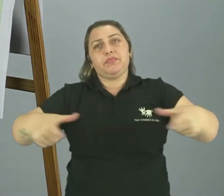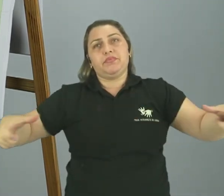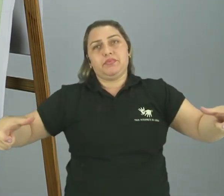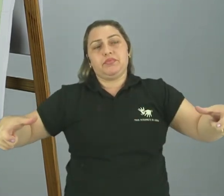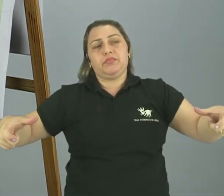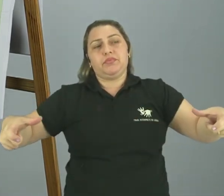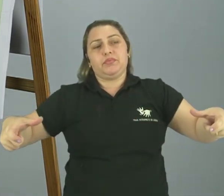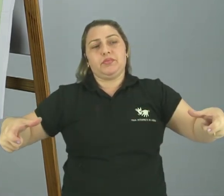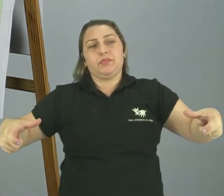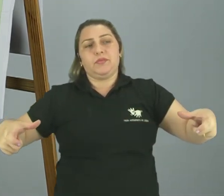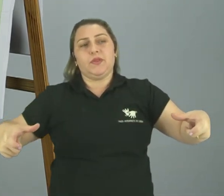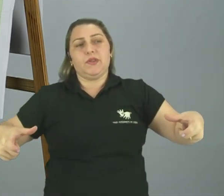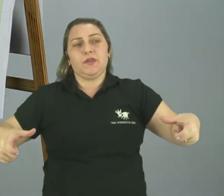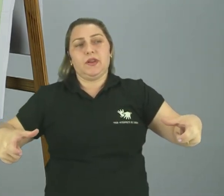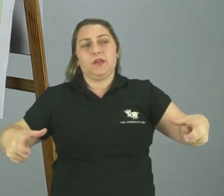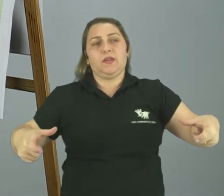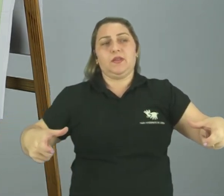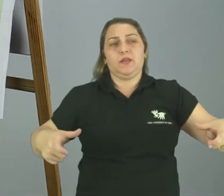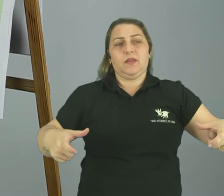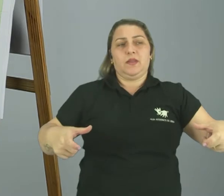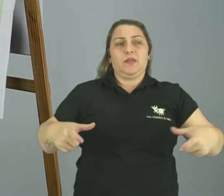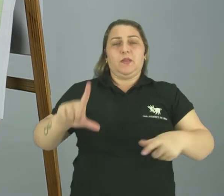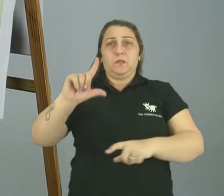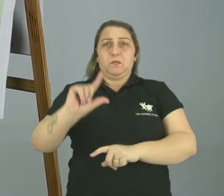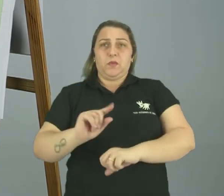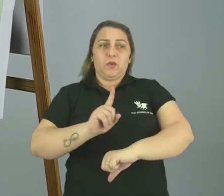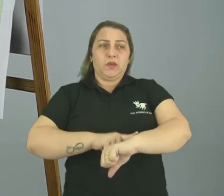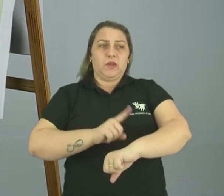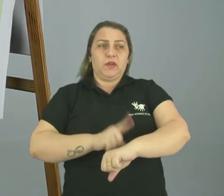Crescesse muito Em pouco tempo